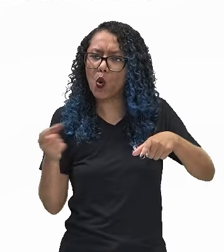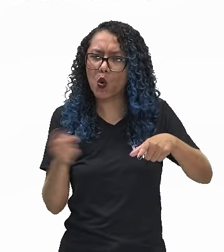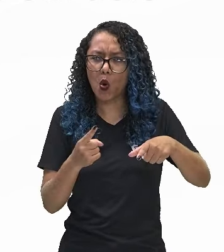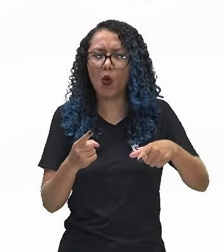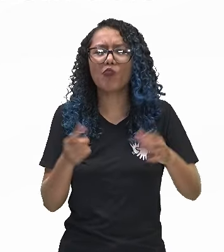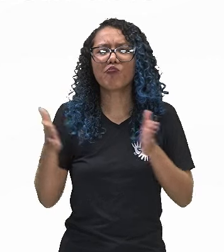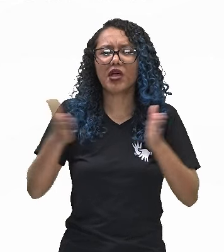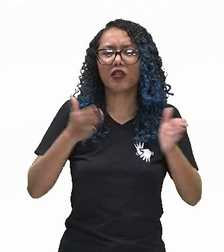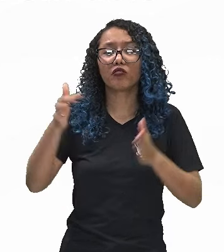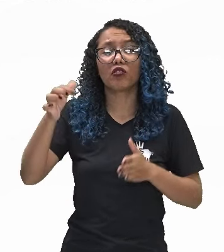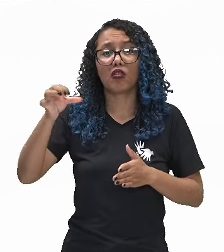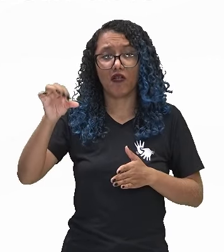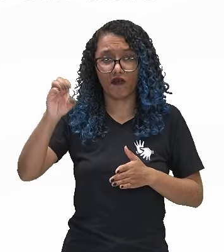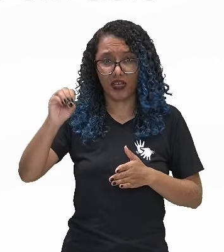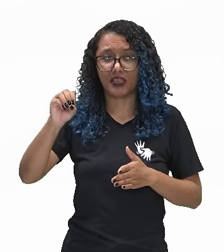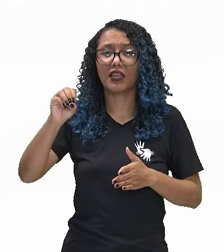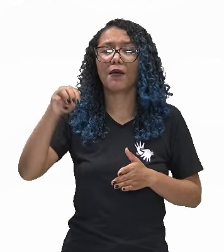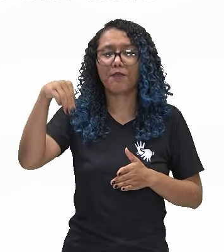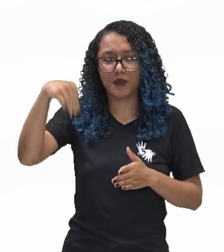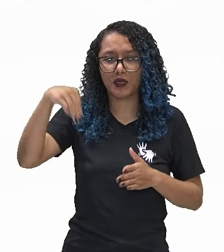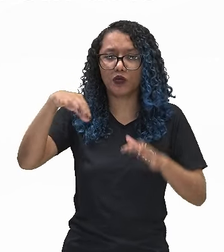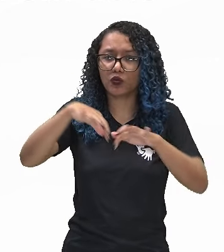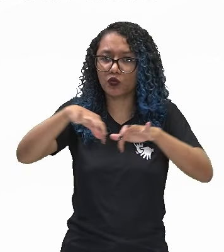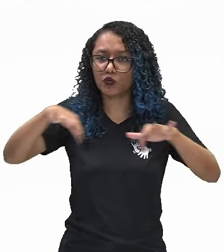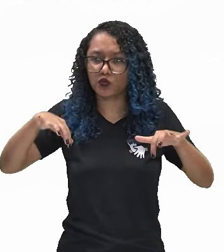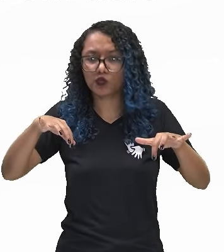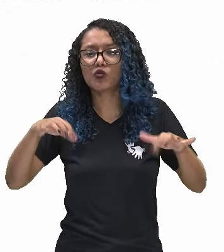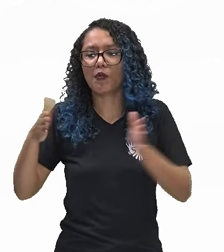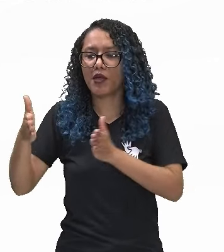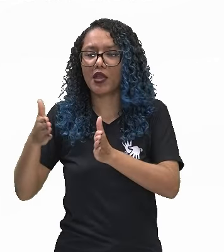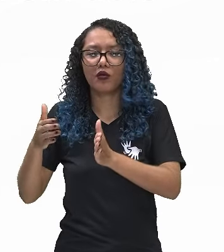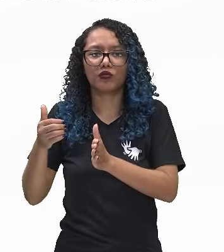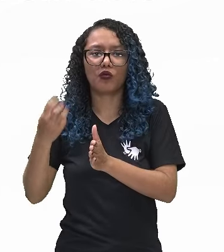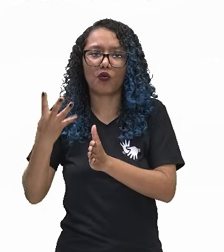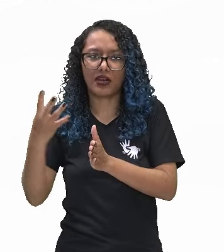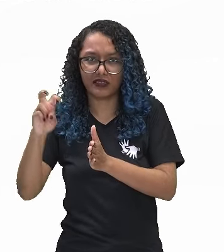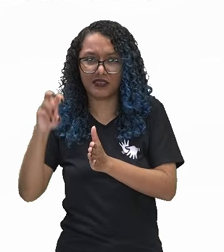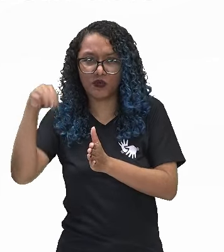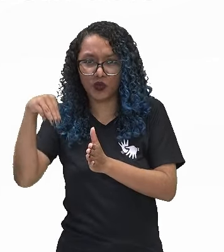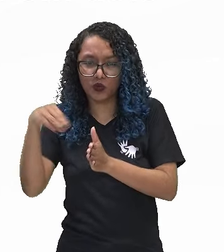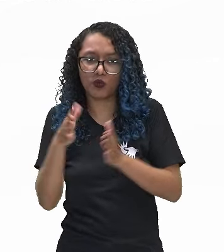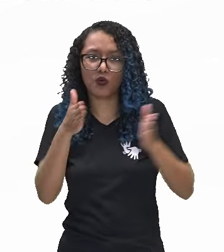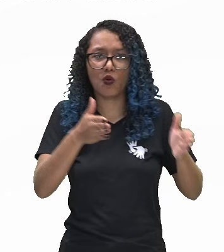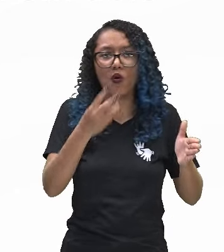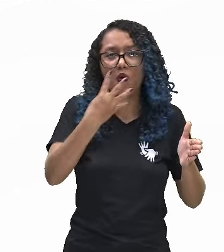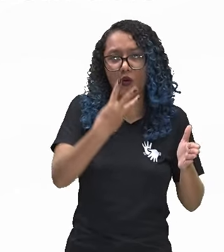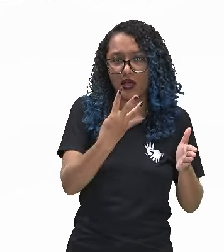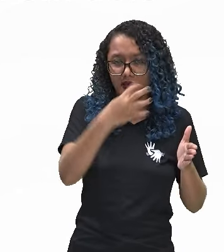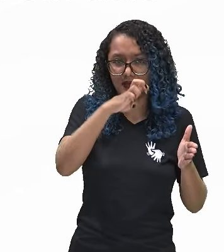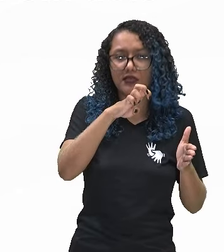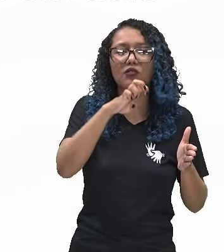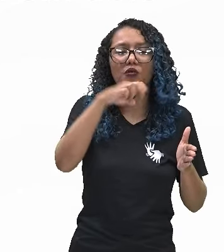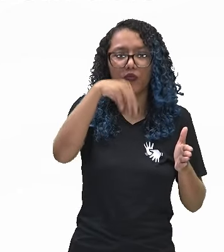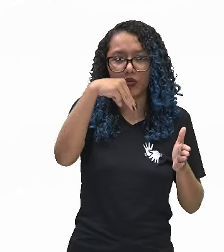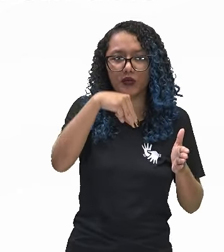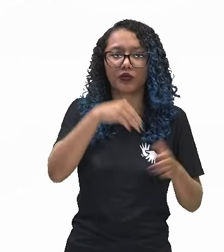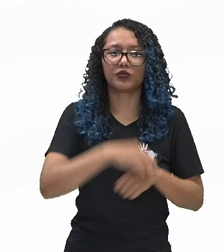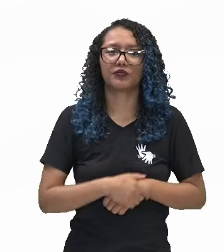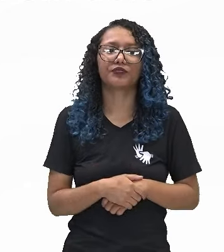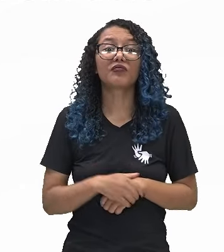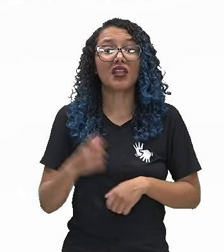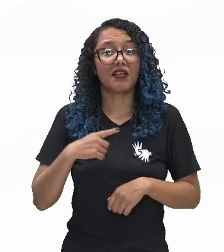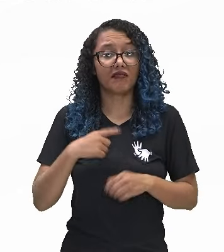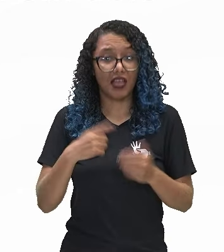minutos, divididos em dois tempos de 45, e as pausas são respostas com acréscimos determinados pelo